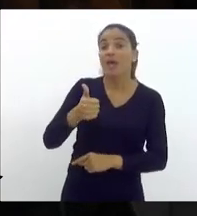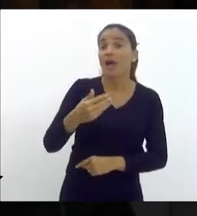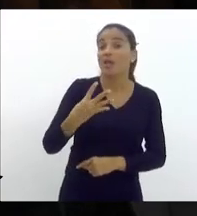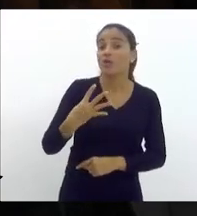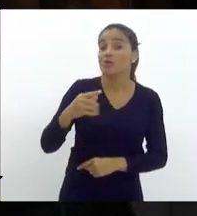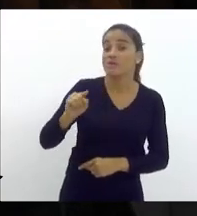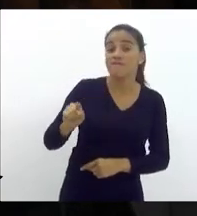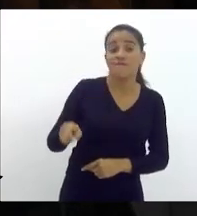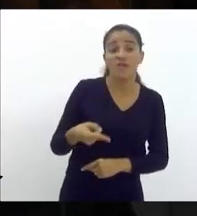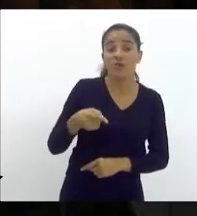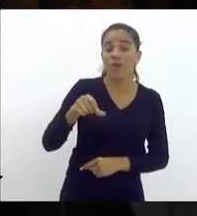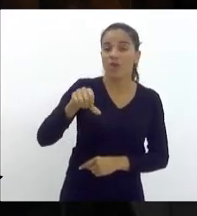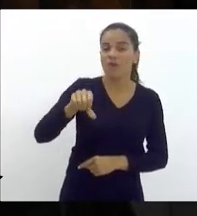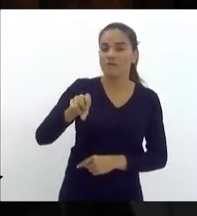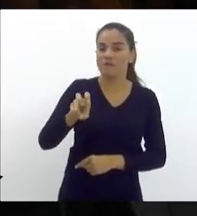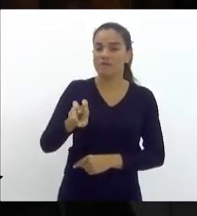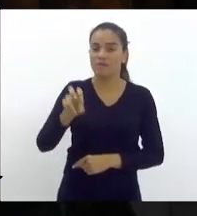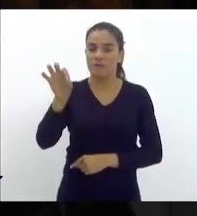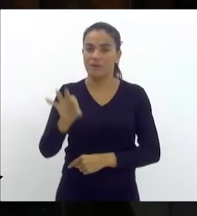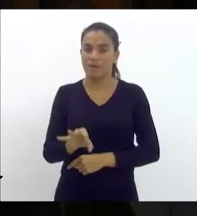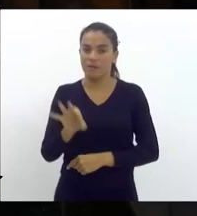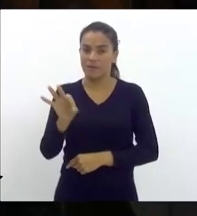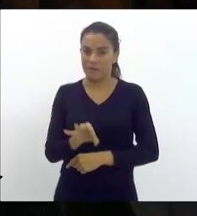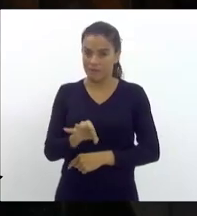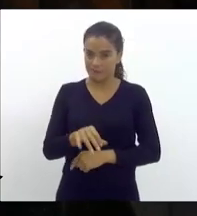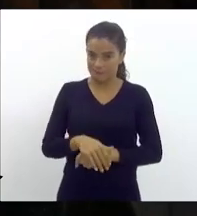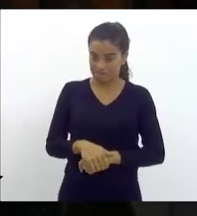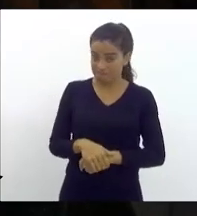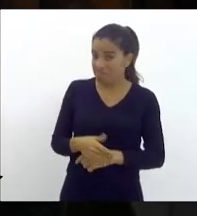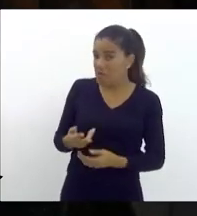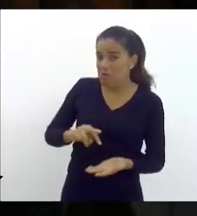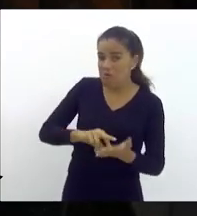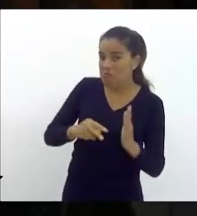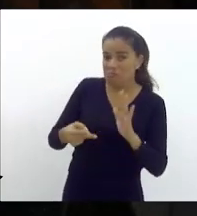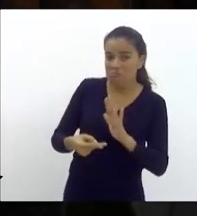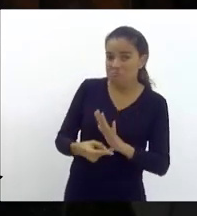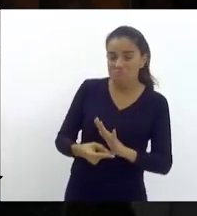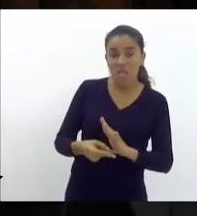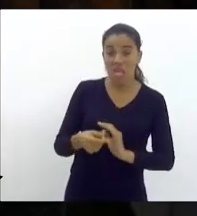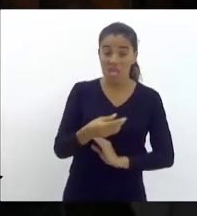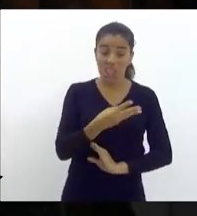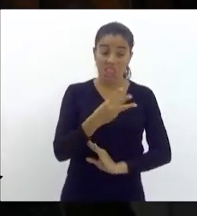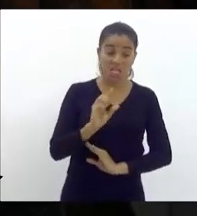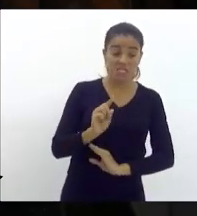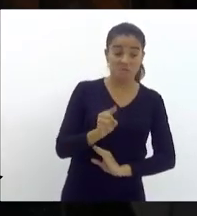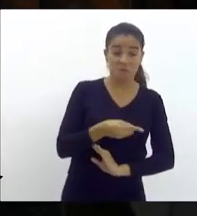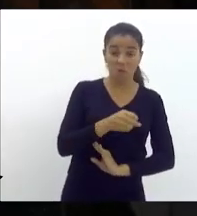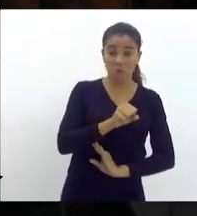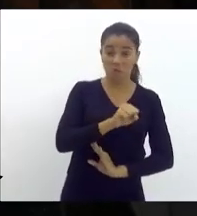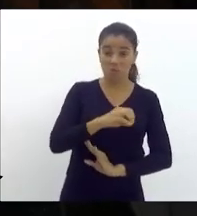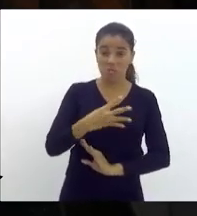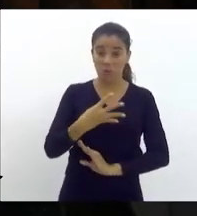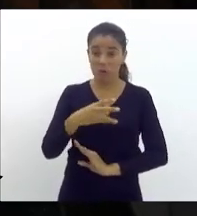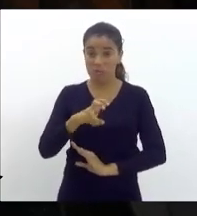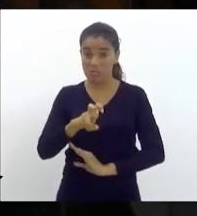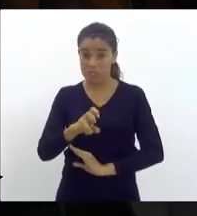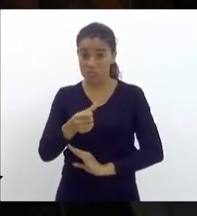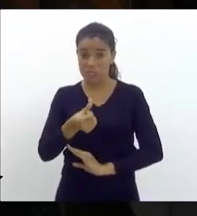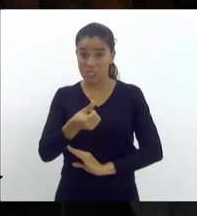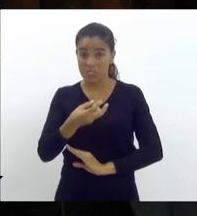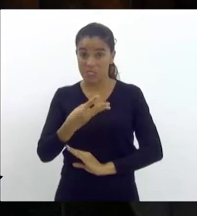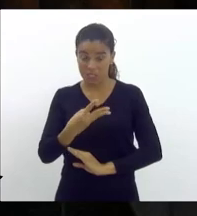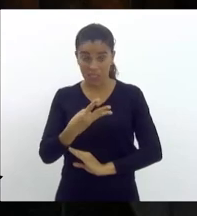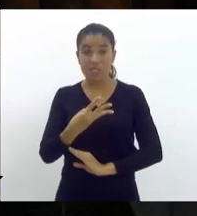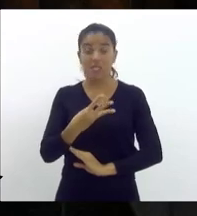,95%. Isto é, passou de 3.845,63